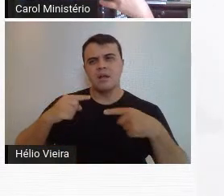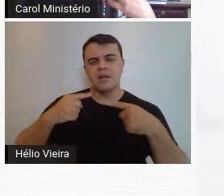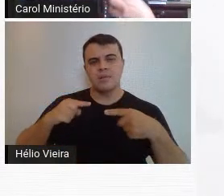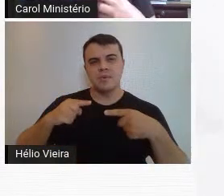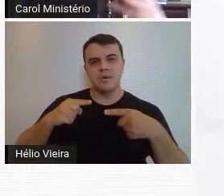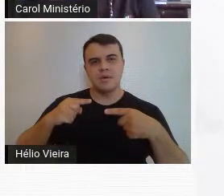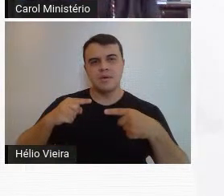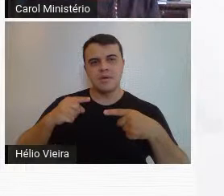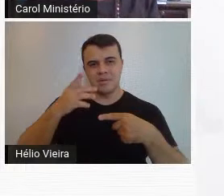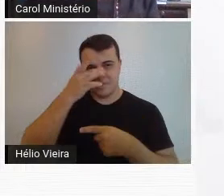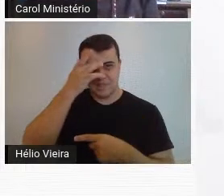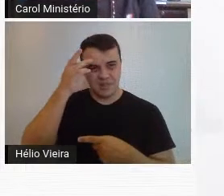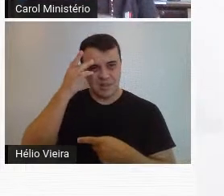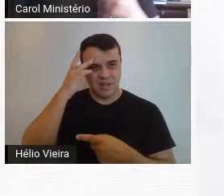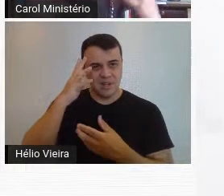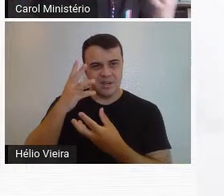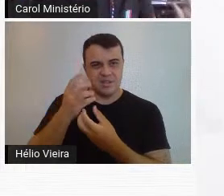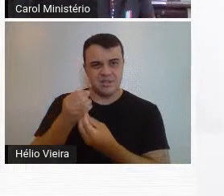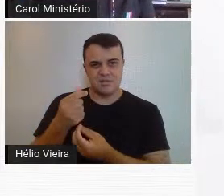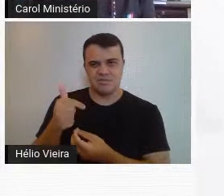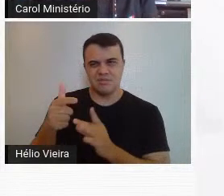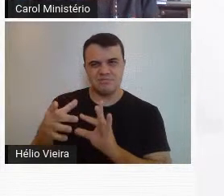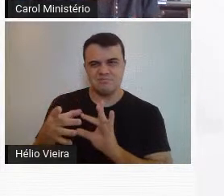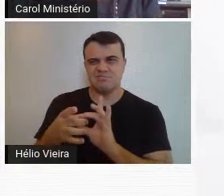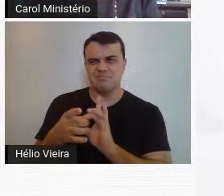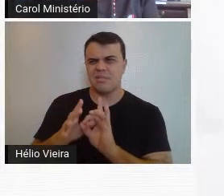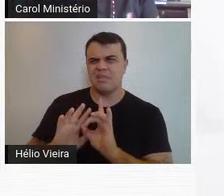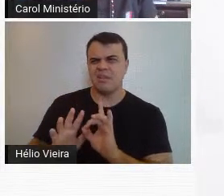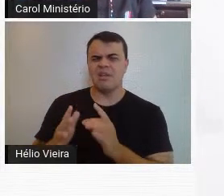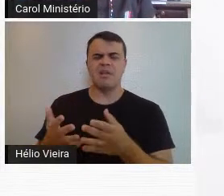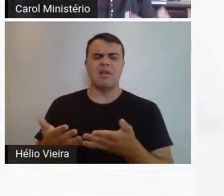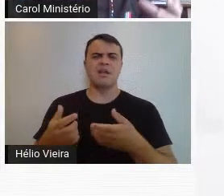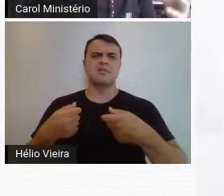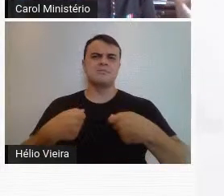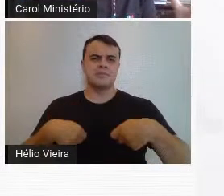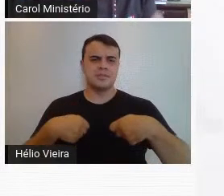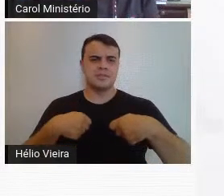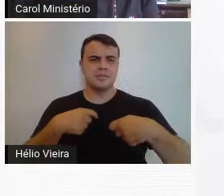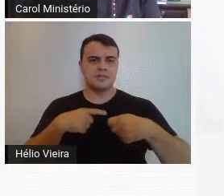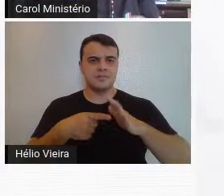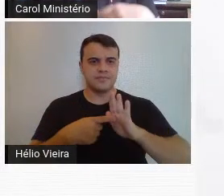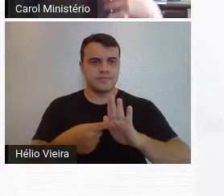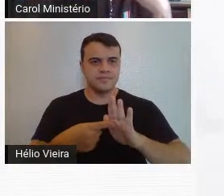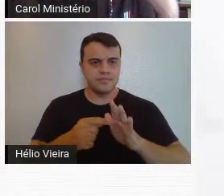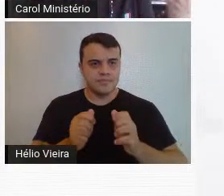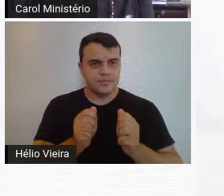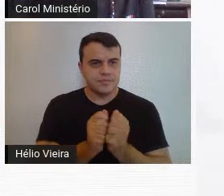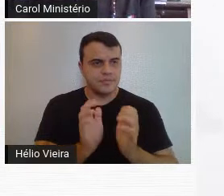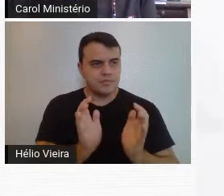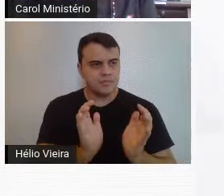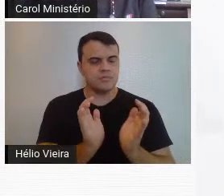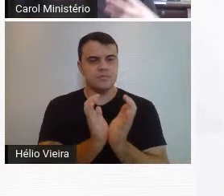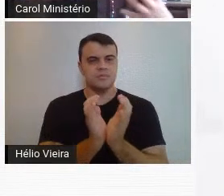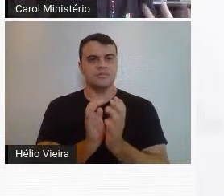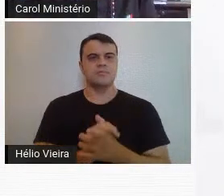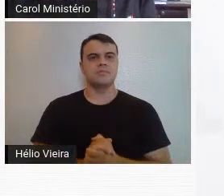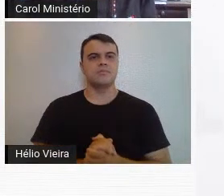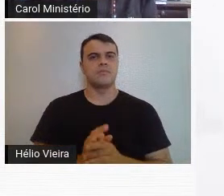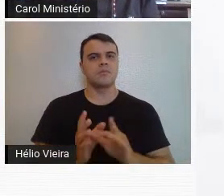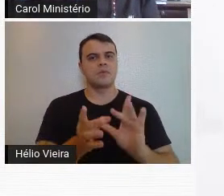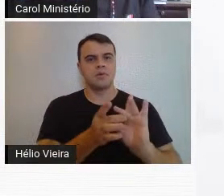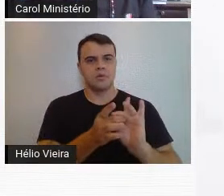que os que achavam que os artistas não tinham muita união, que os artistas tinham que se apresentar enquanto um coletivo, se